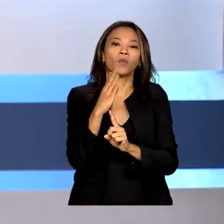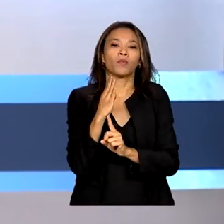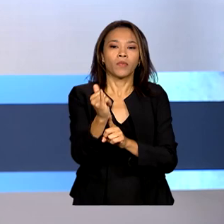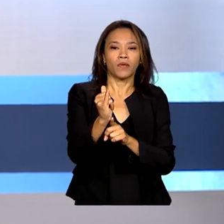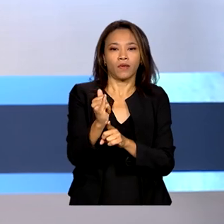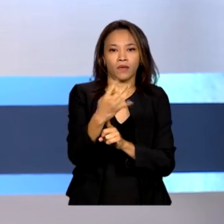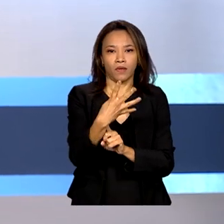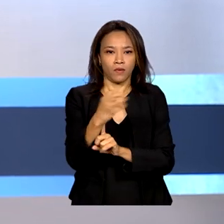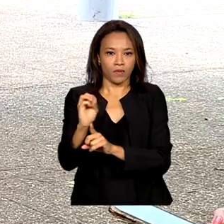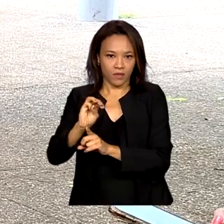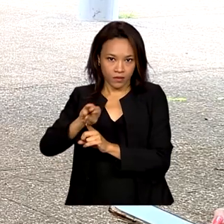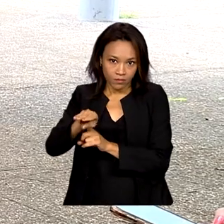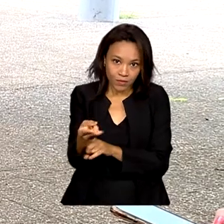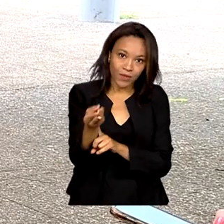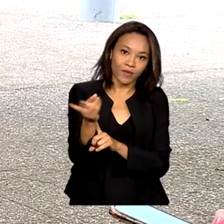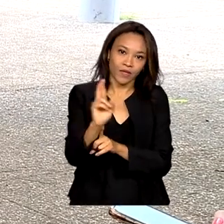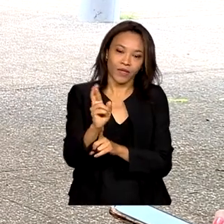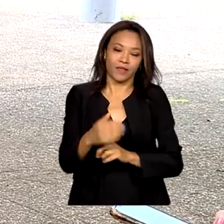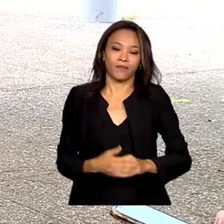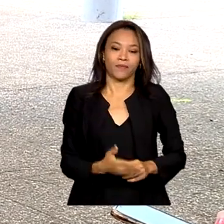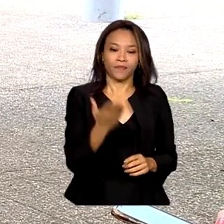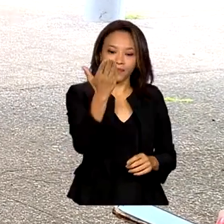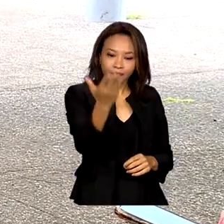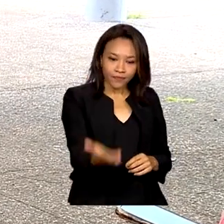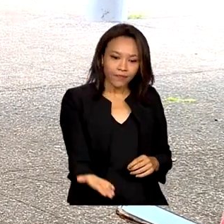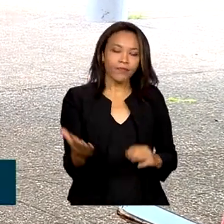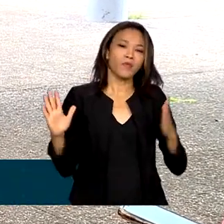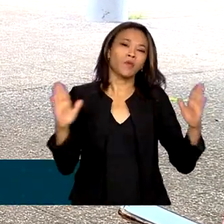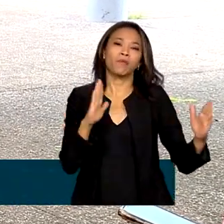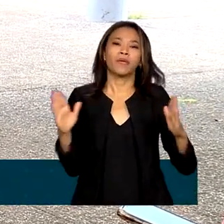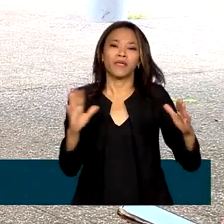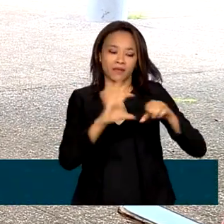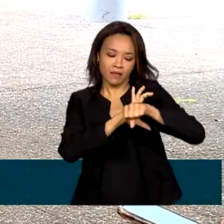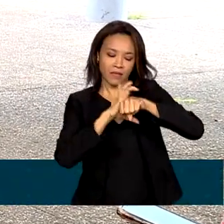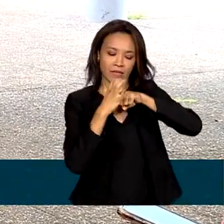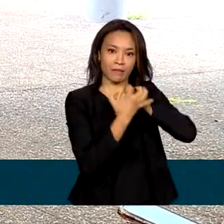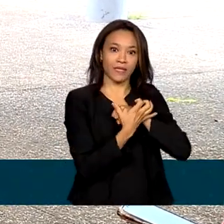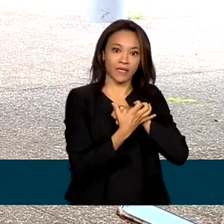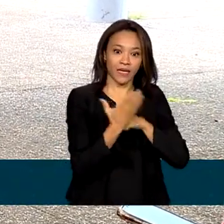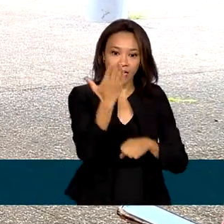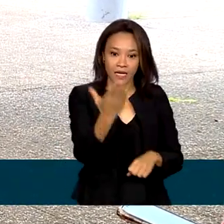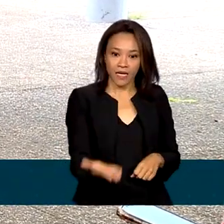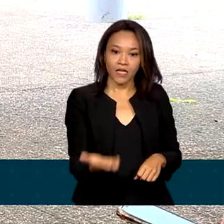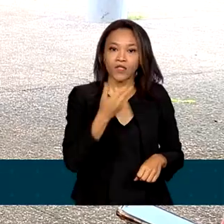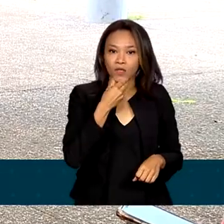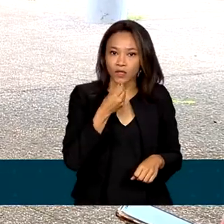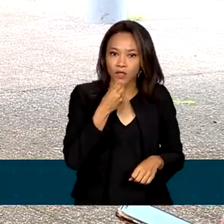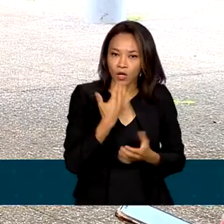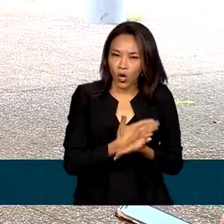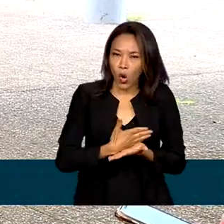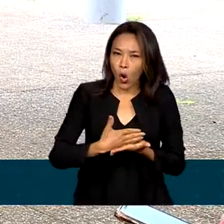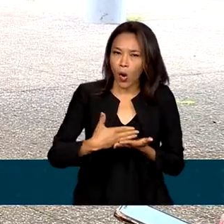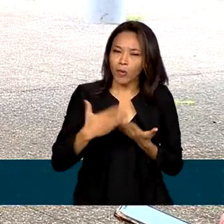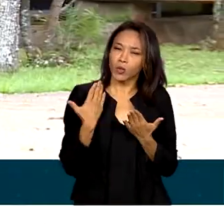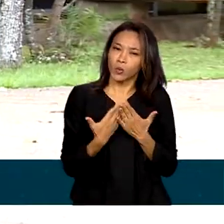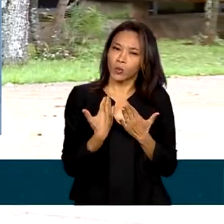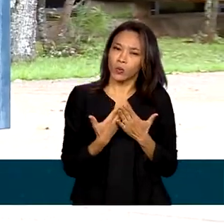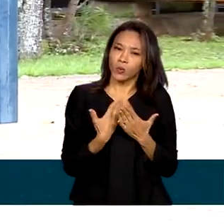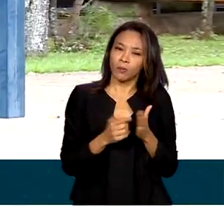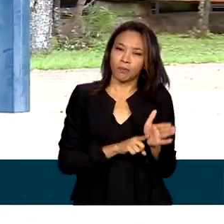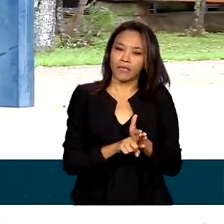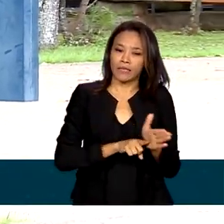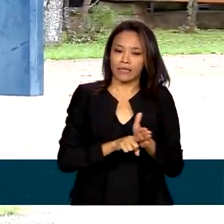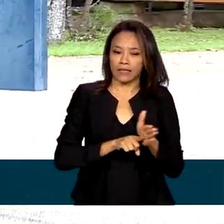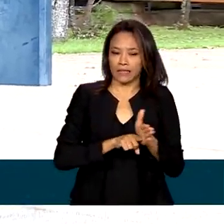milhões de reais. Foi em meio à pandemia de covid-19 que o Flávio começou sua pesquisa de mestrado na